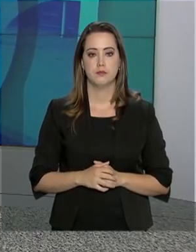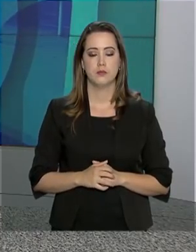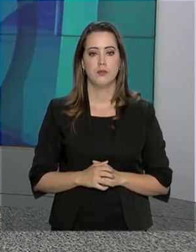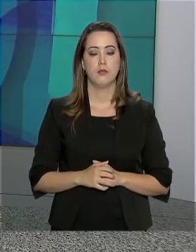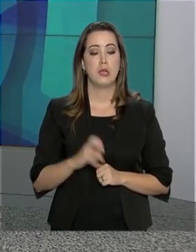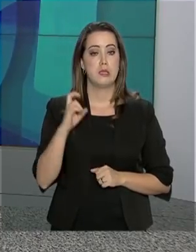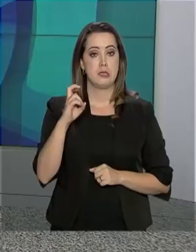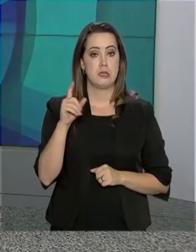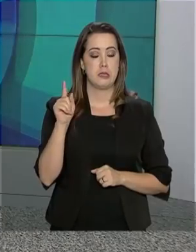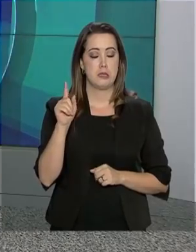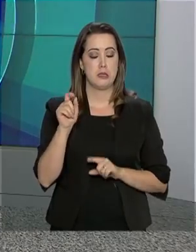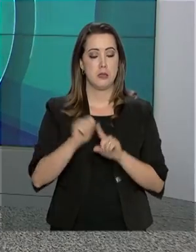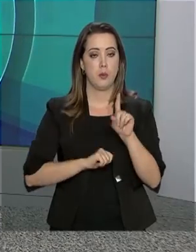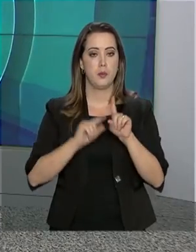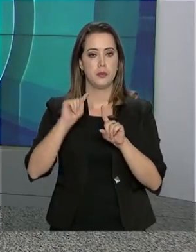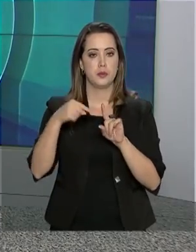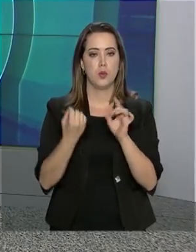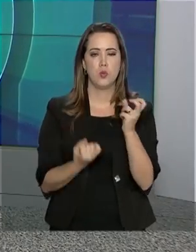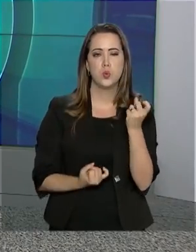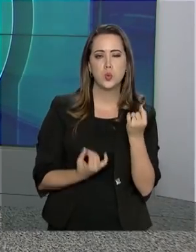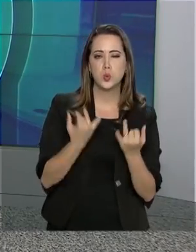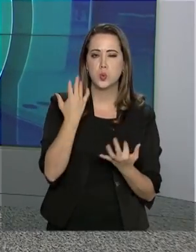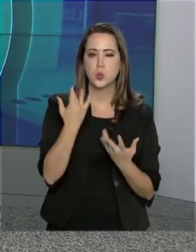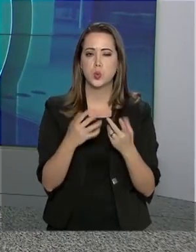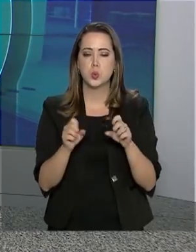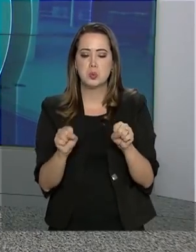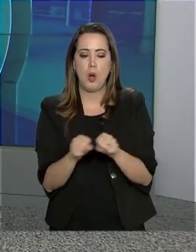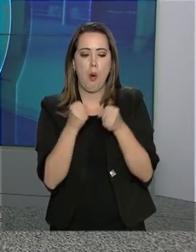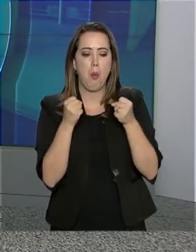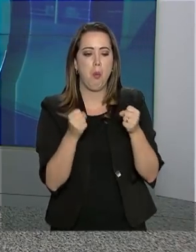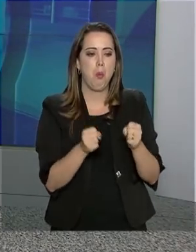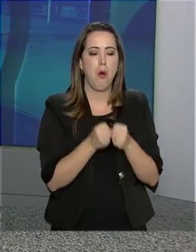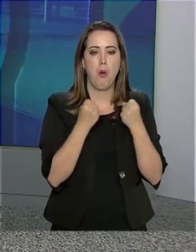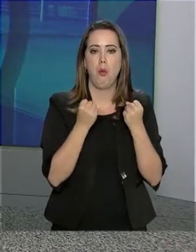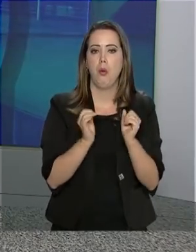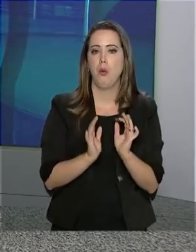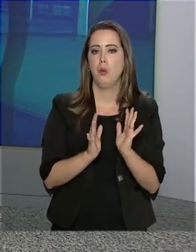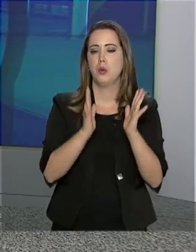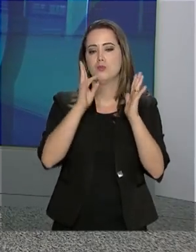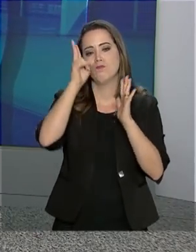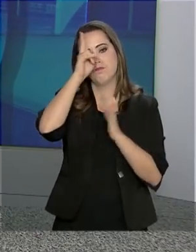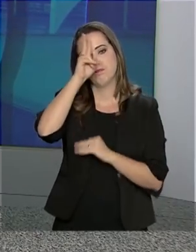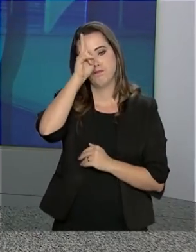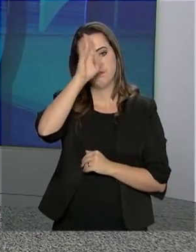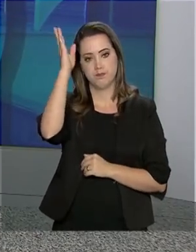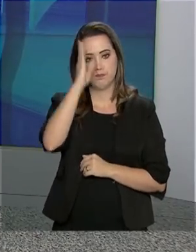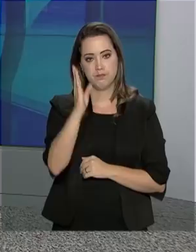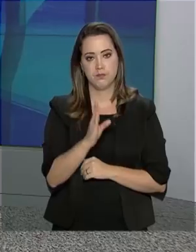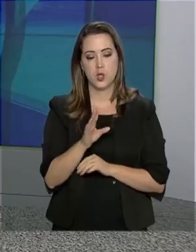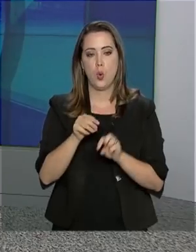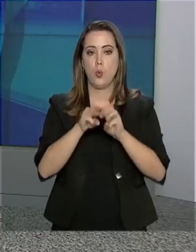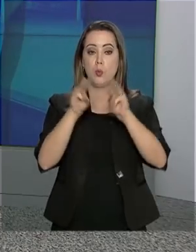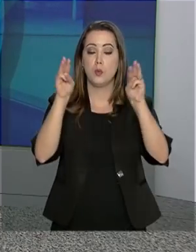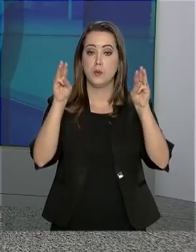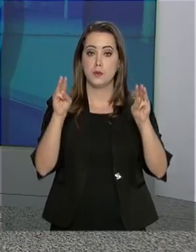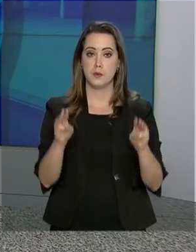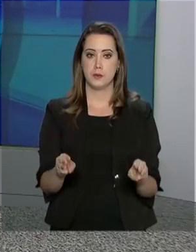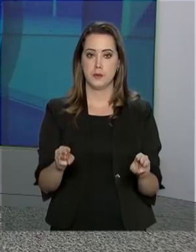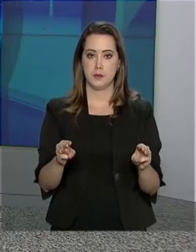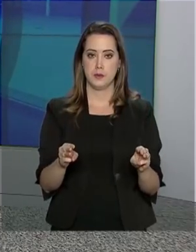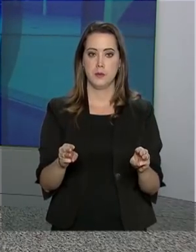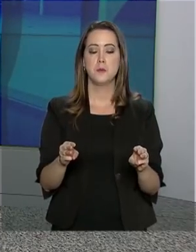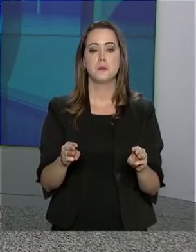Cinco meses depois do incêndio que destruiu boa parte do acervo e da história do país, o Museu Nacional do Rio de Janeiro